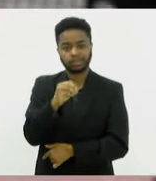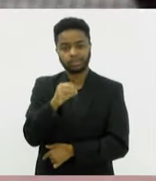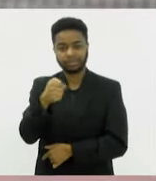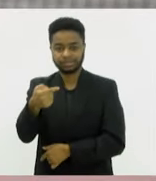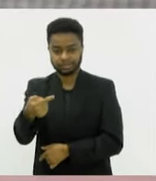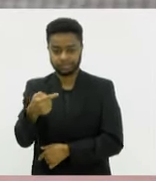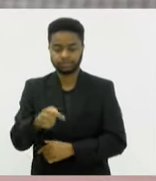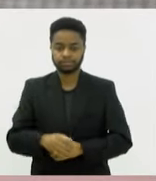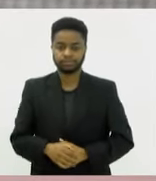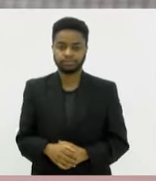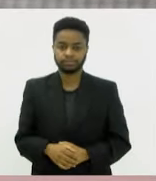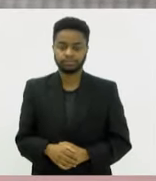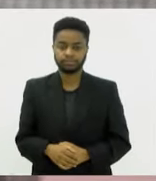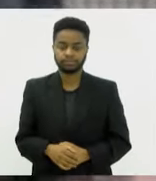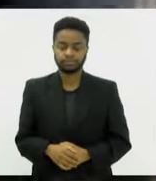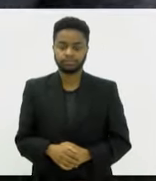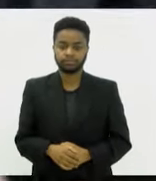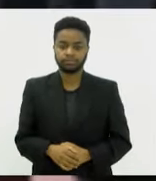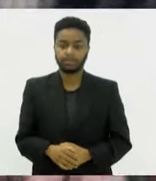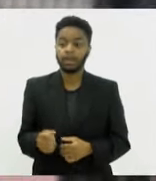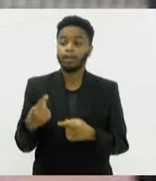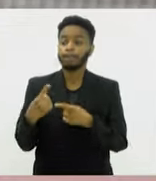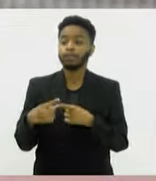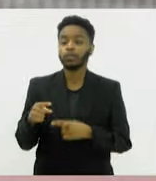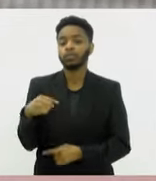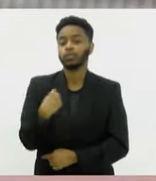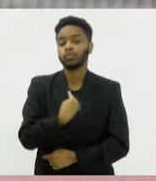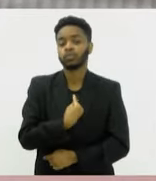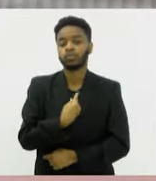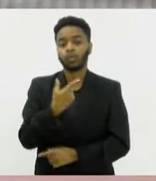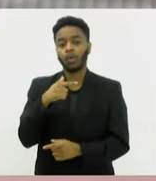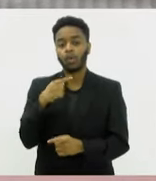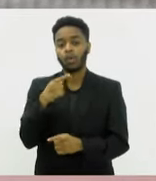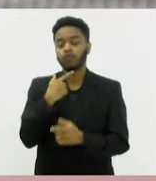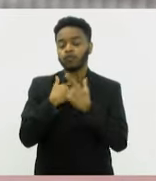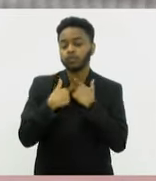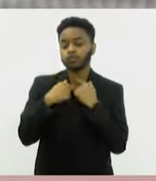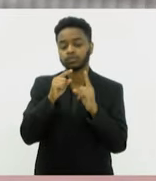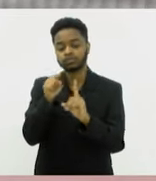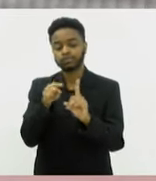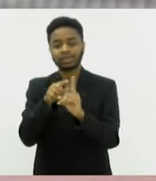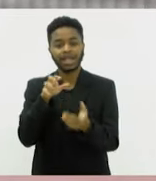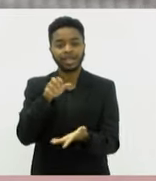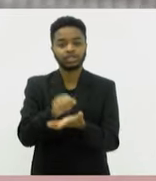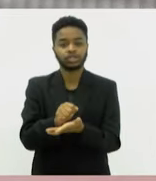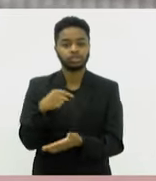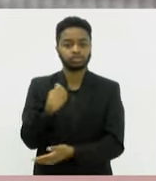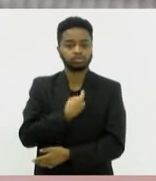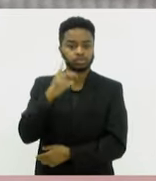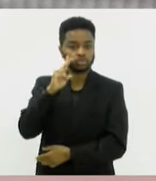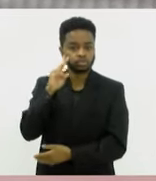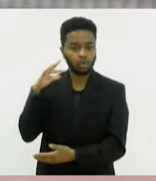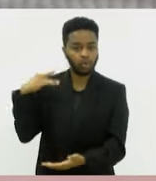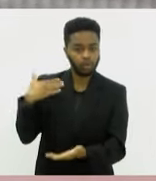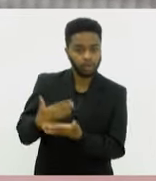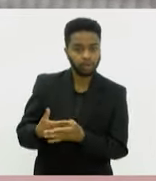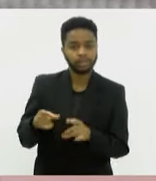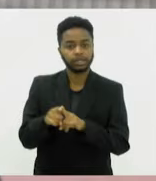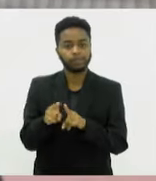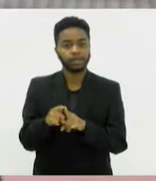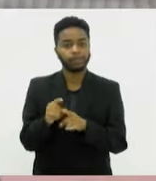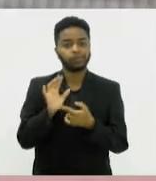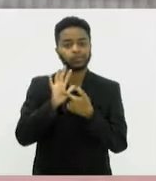né? A gente quis registrar a nossa história, o nosso pioneirismo. E temos muito